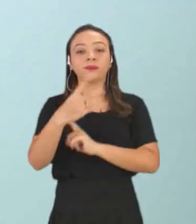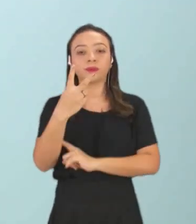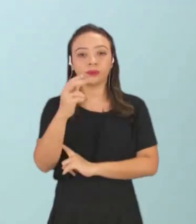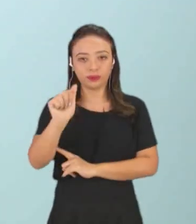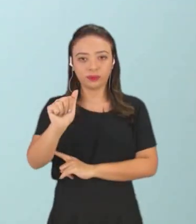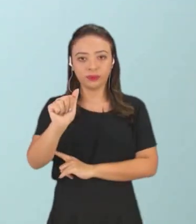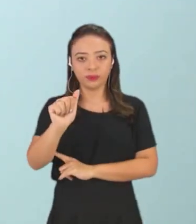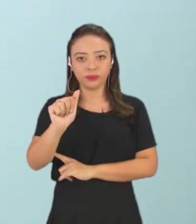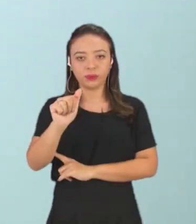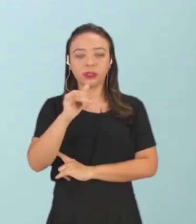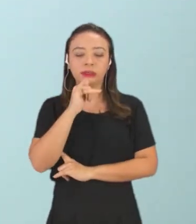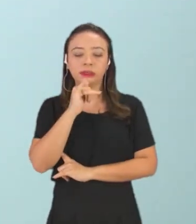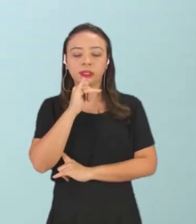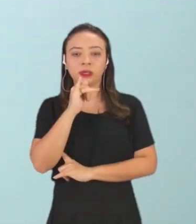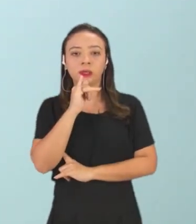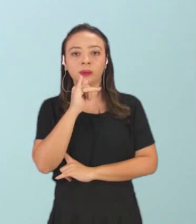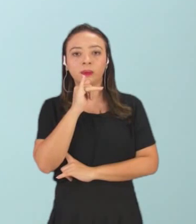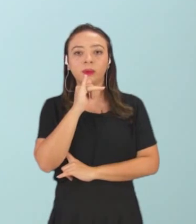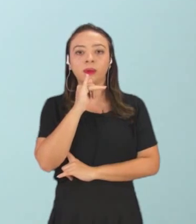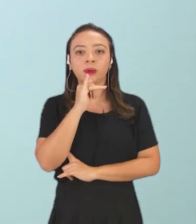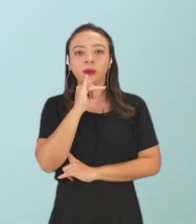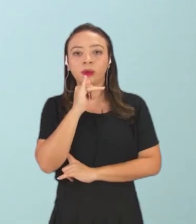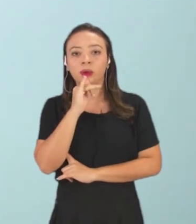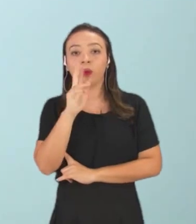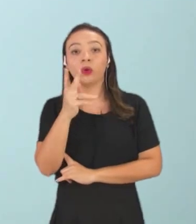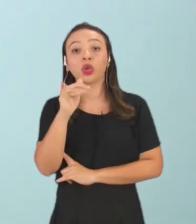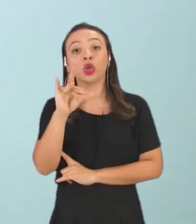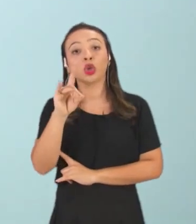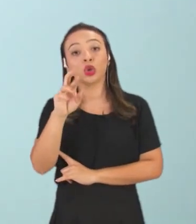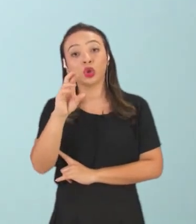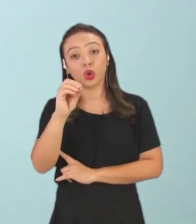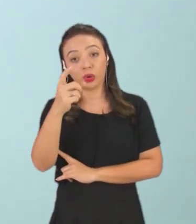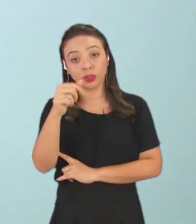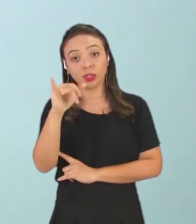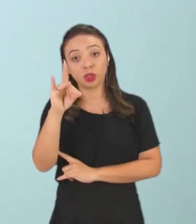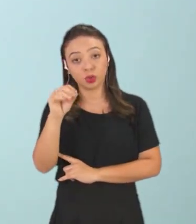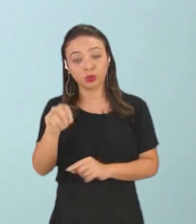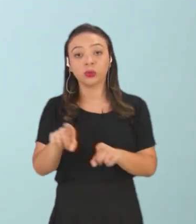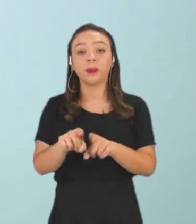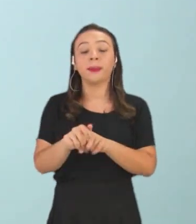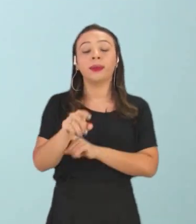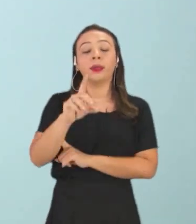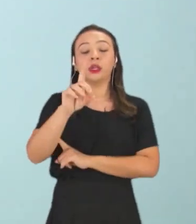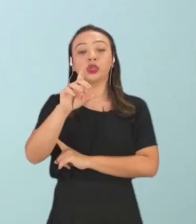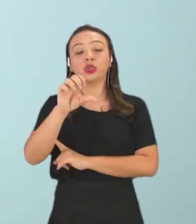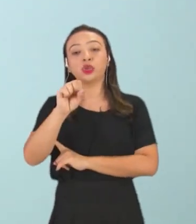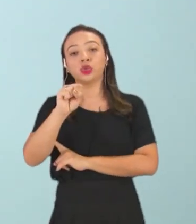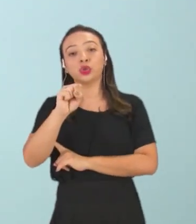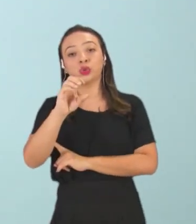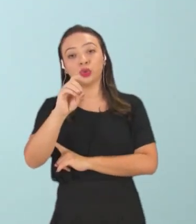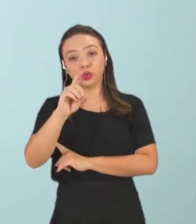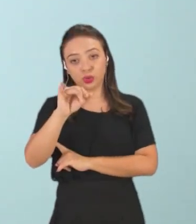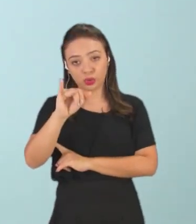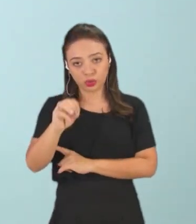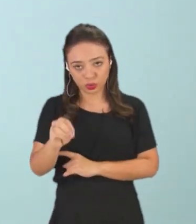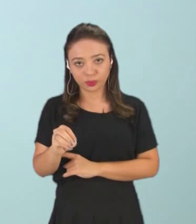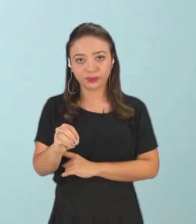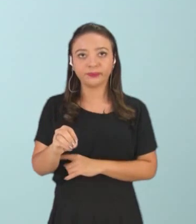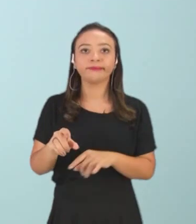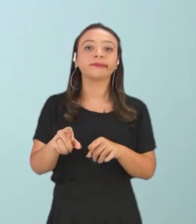que é conhecido no nosso dia a dia como soda cáustica e o hidróxido de potássio. Então, essas bases, como elas são